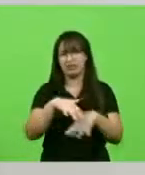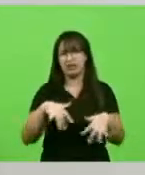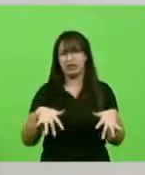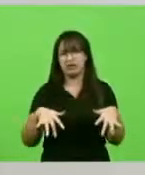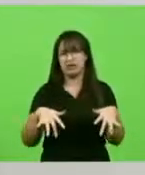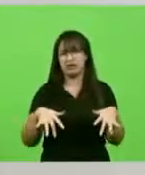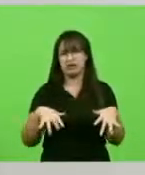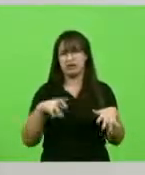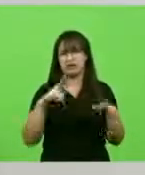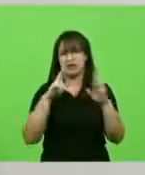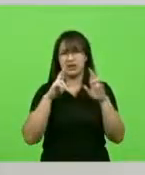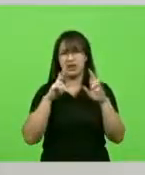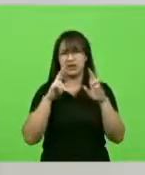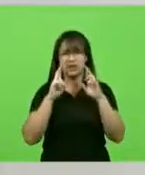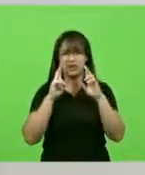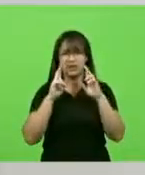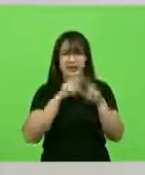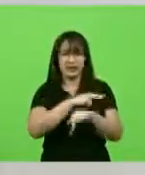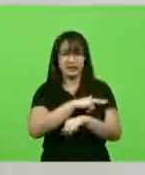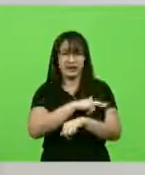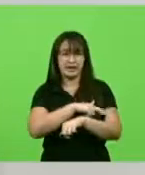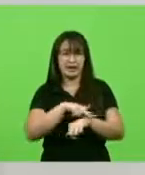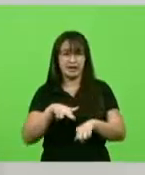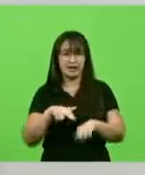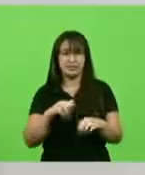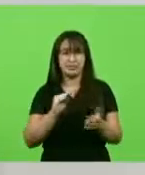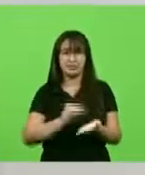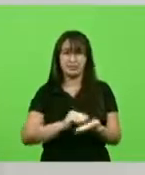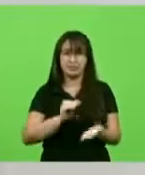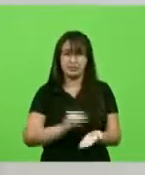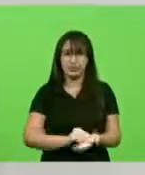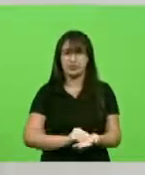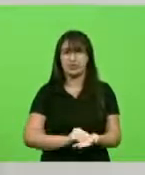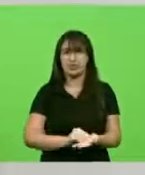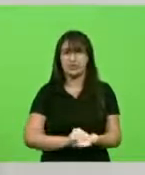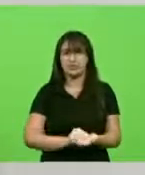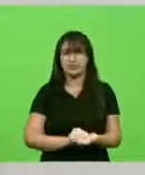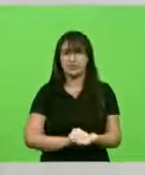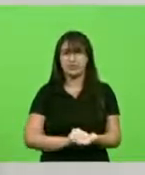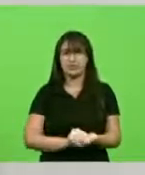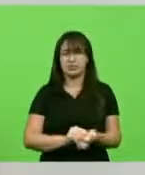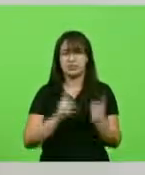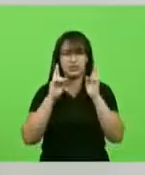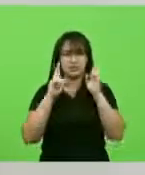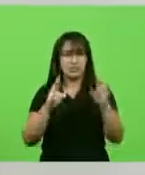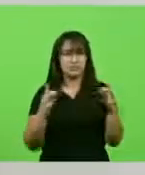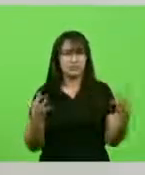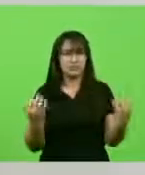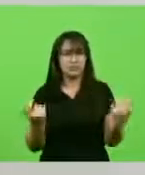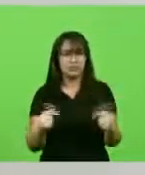que está determinado como cientificamente comprovado